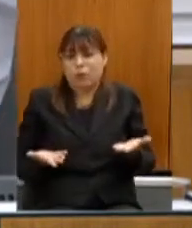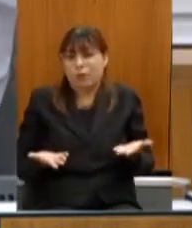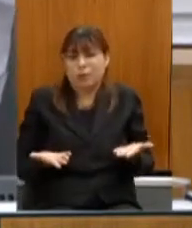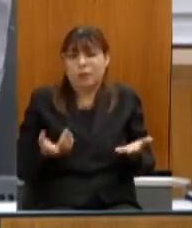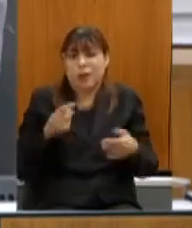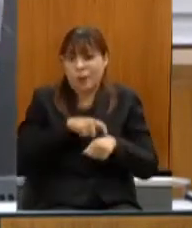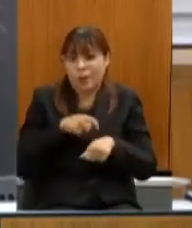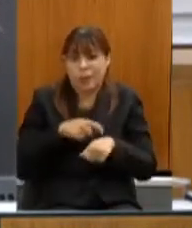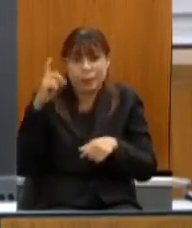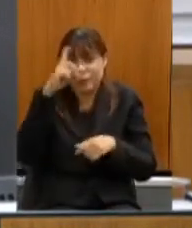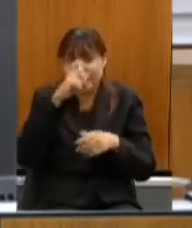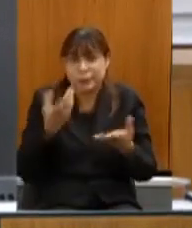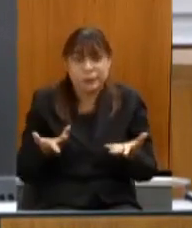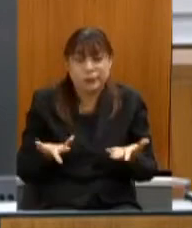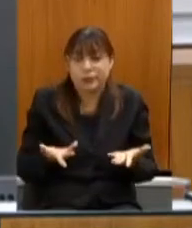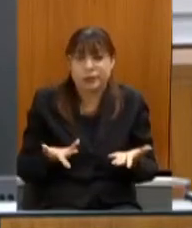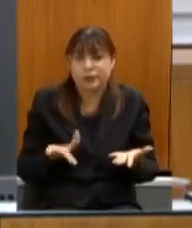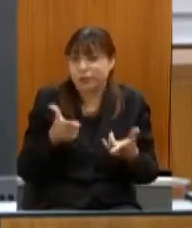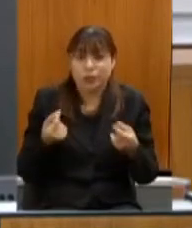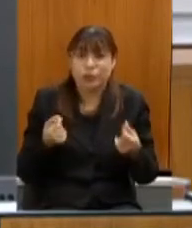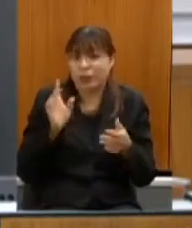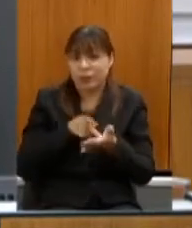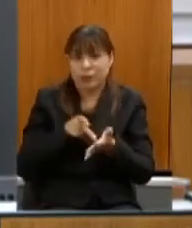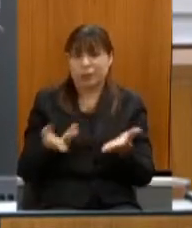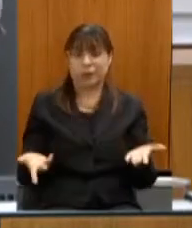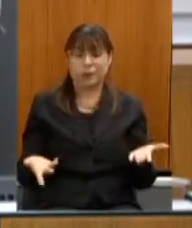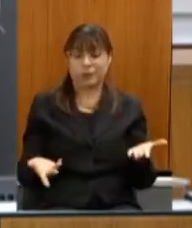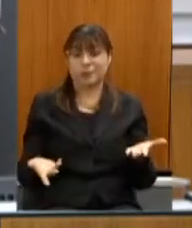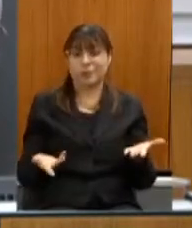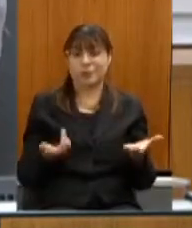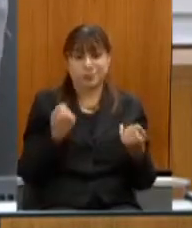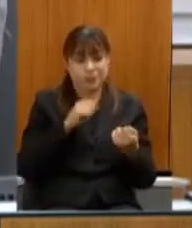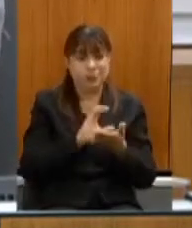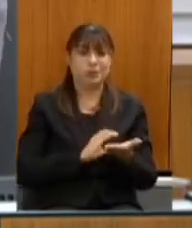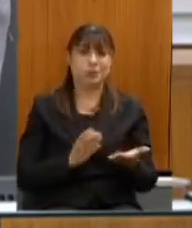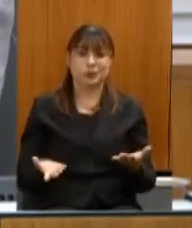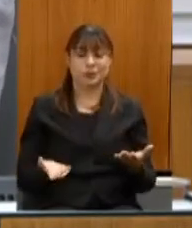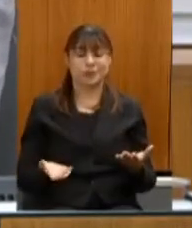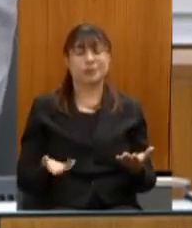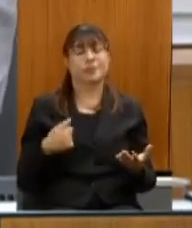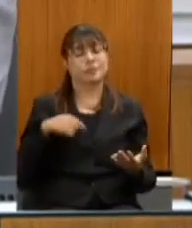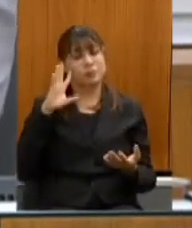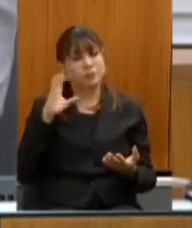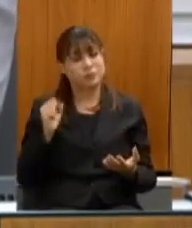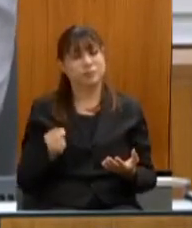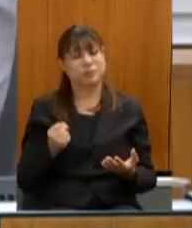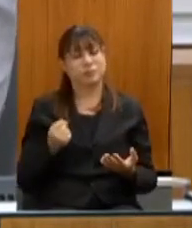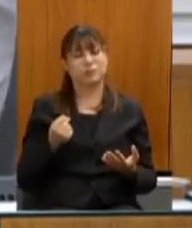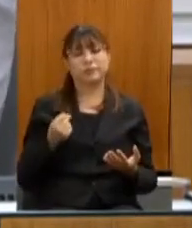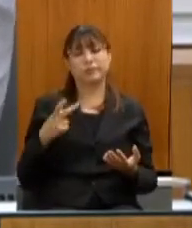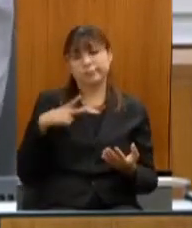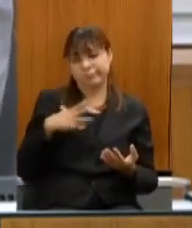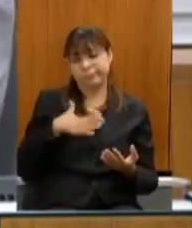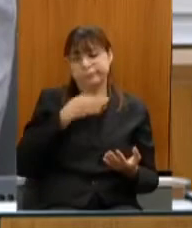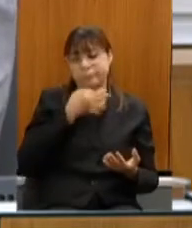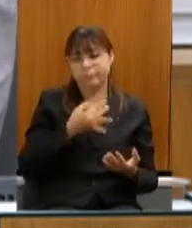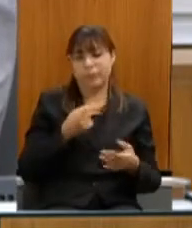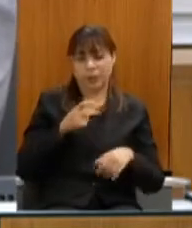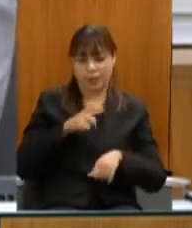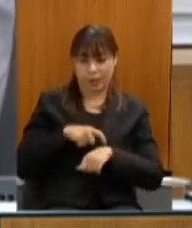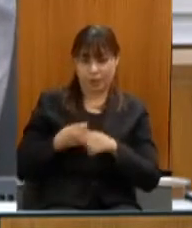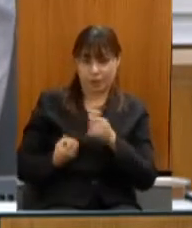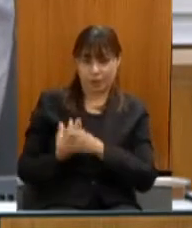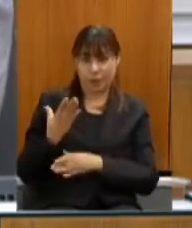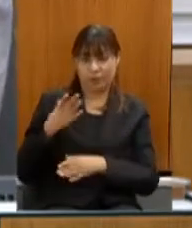então assim esse é um sofrimento que nós vamos amargar eu acho assim uma questão minha que quando a lei foi feita